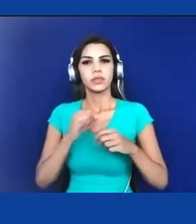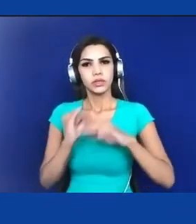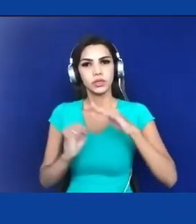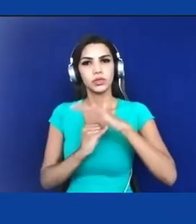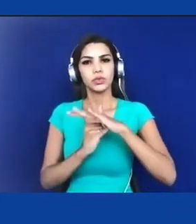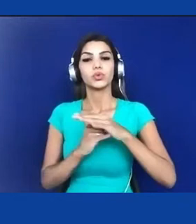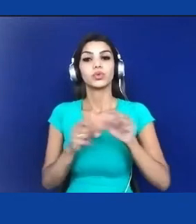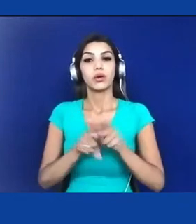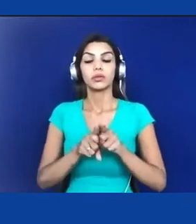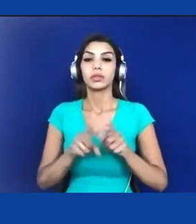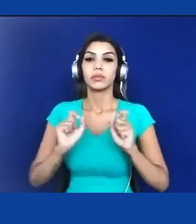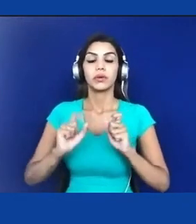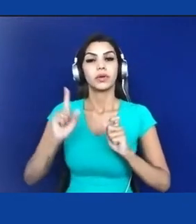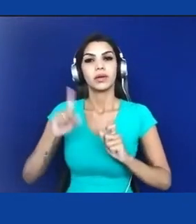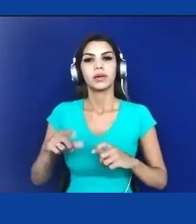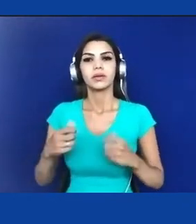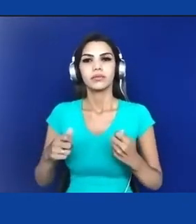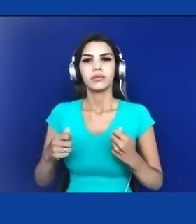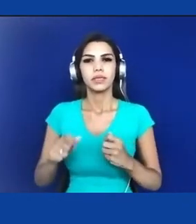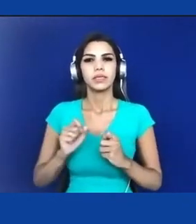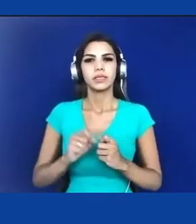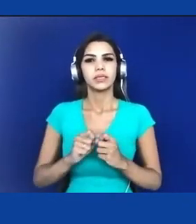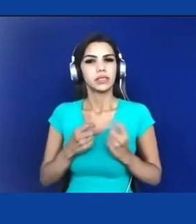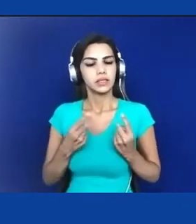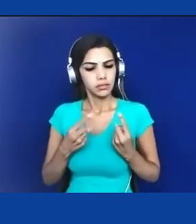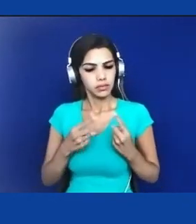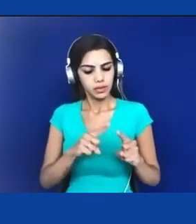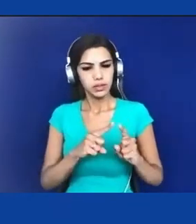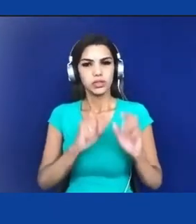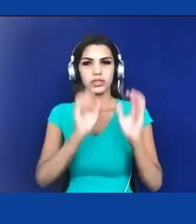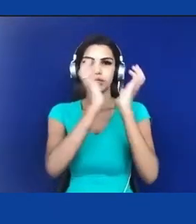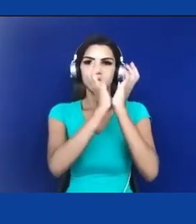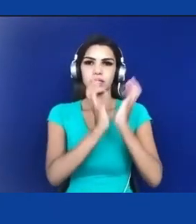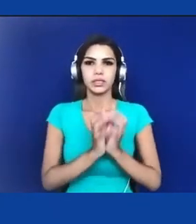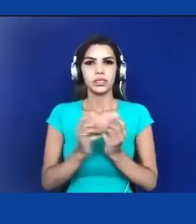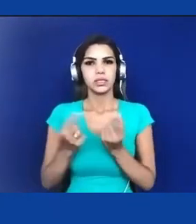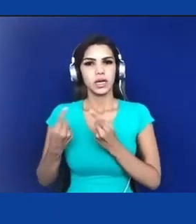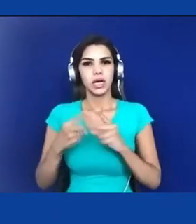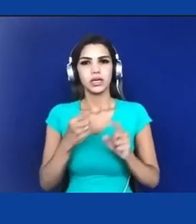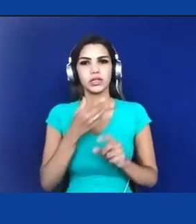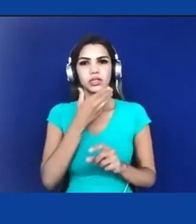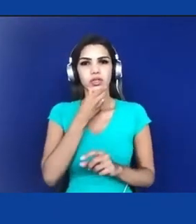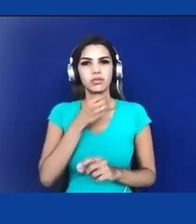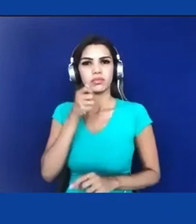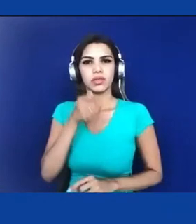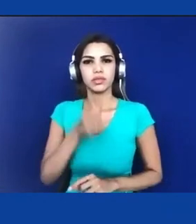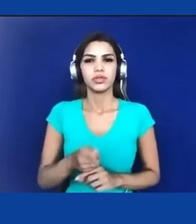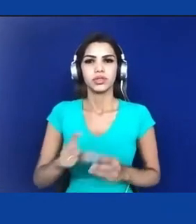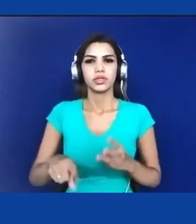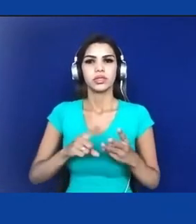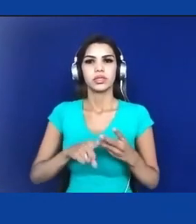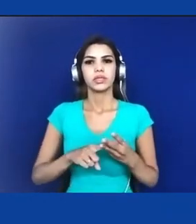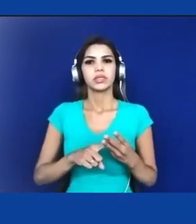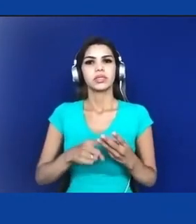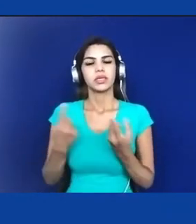radicalmente anticlassistas, antimachistas, antirracistas, enfim,